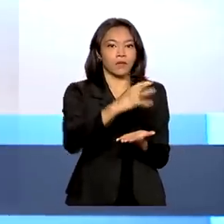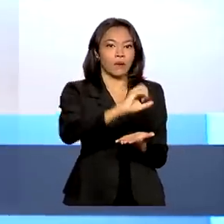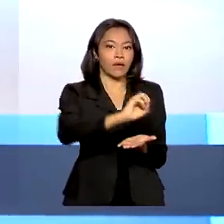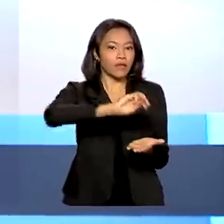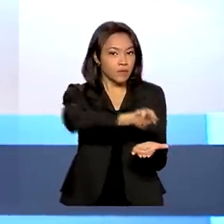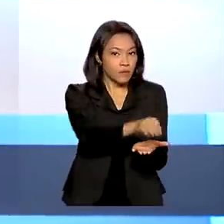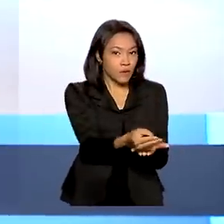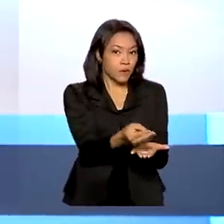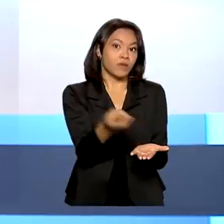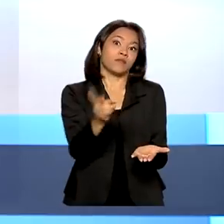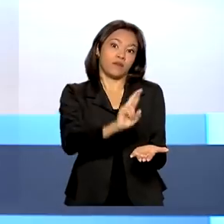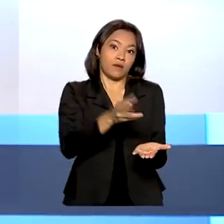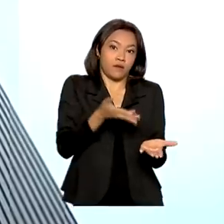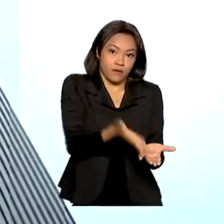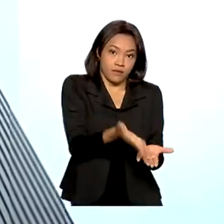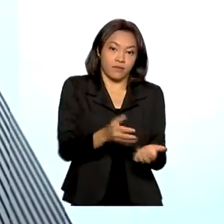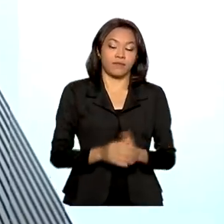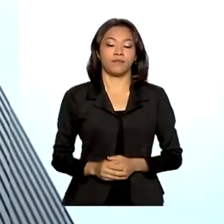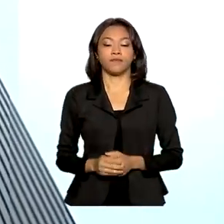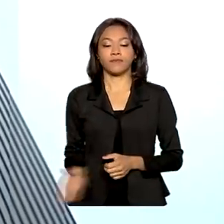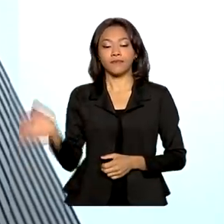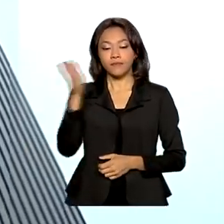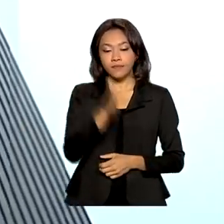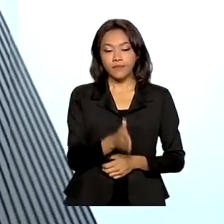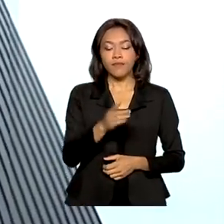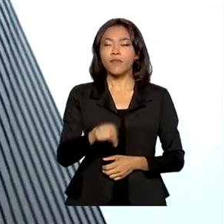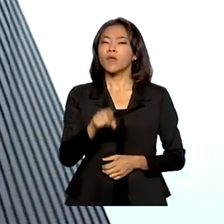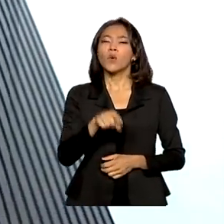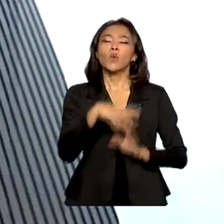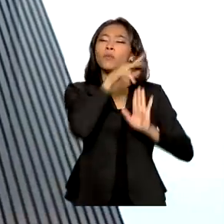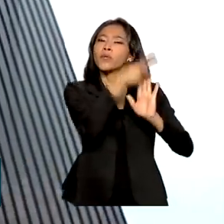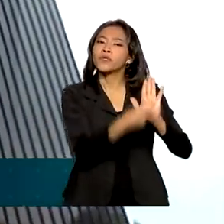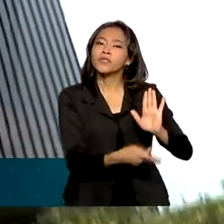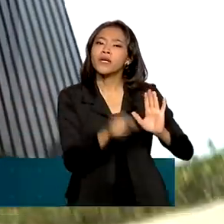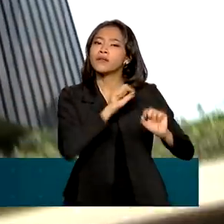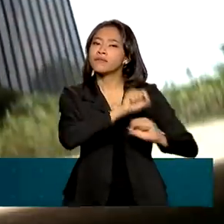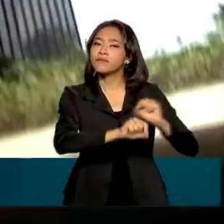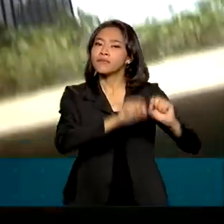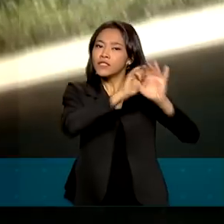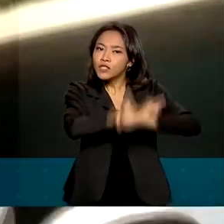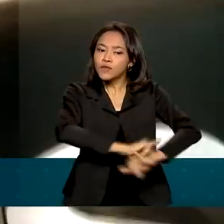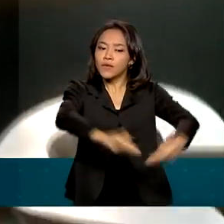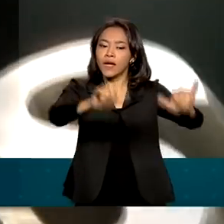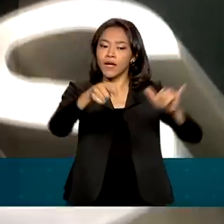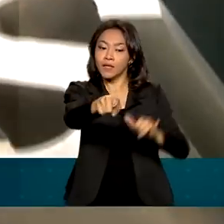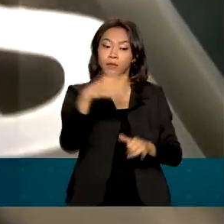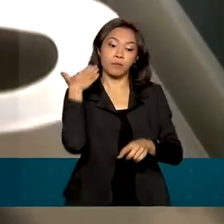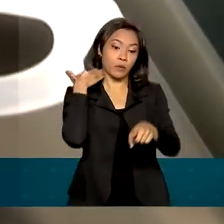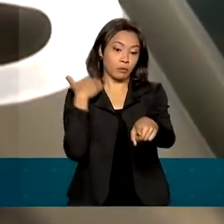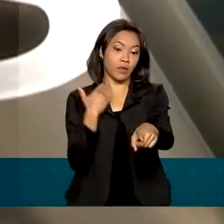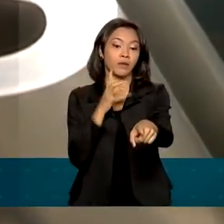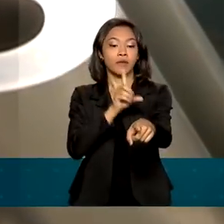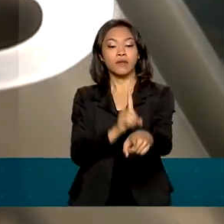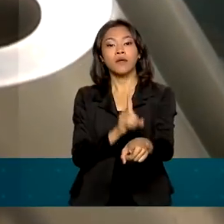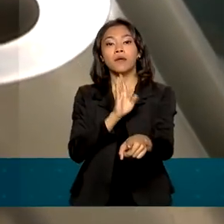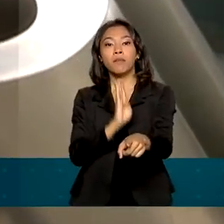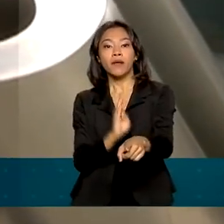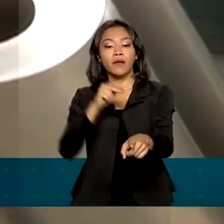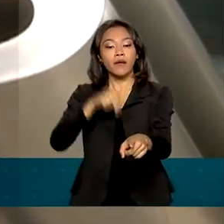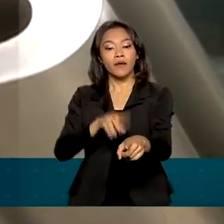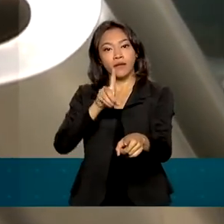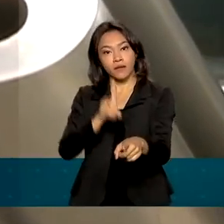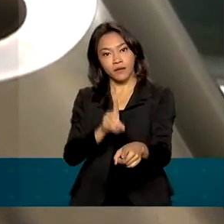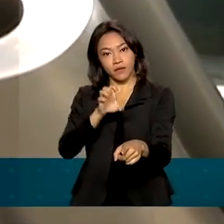reais na iniciativa. O Floresta Viva é um projeto lançado pelo BNDES, o Banco Nacional de